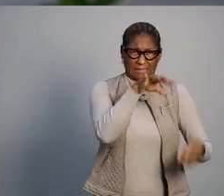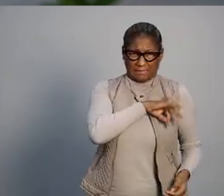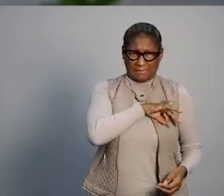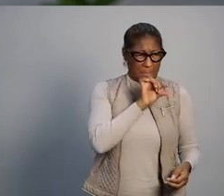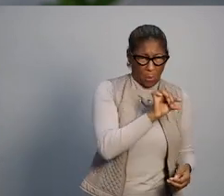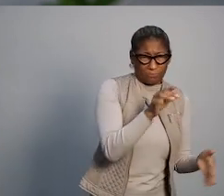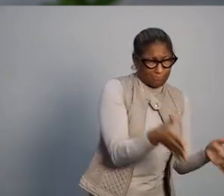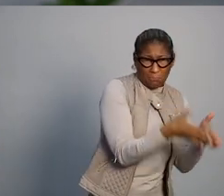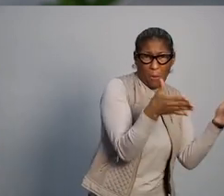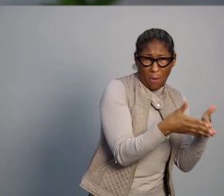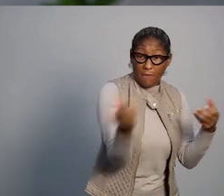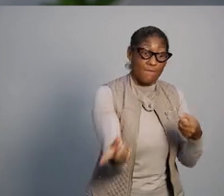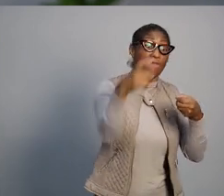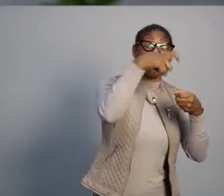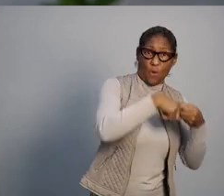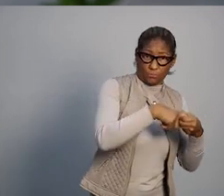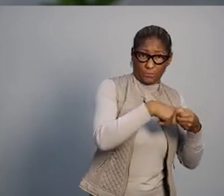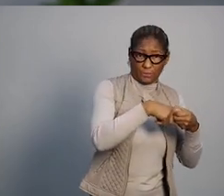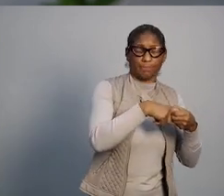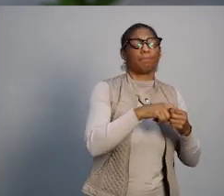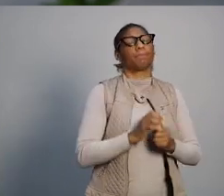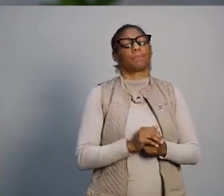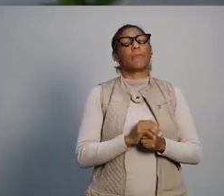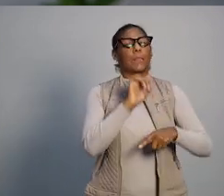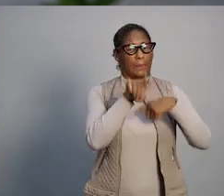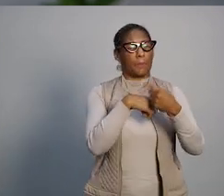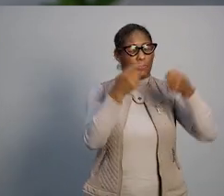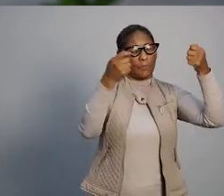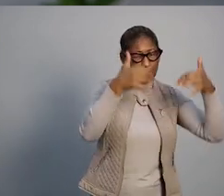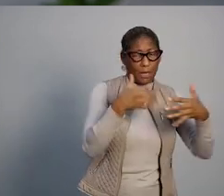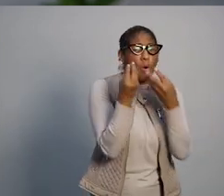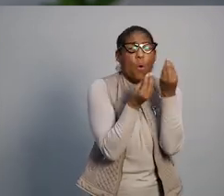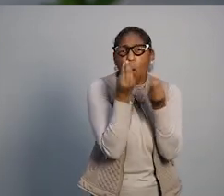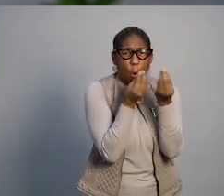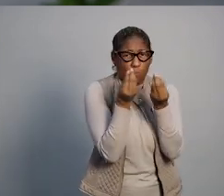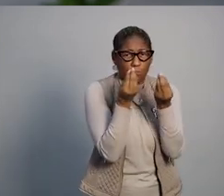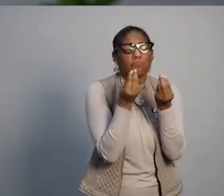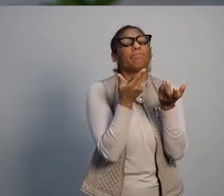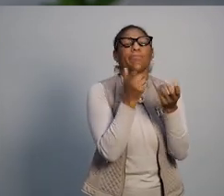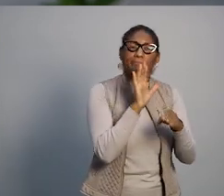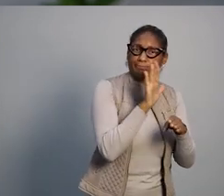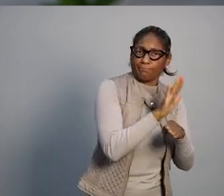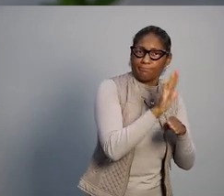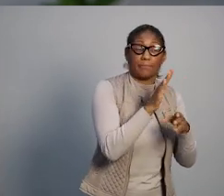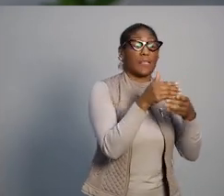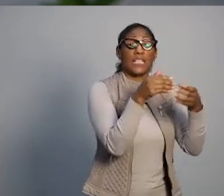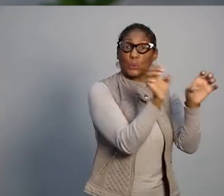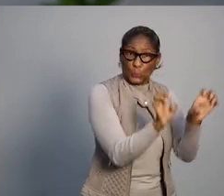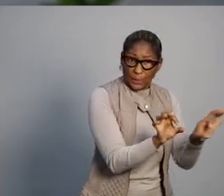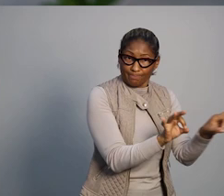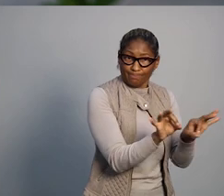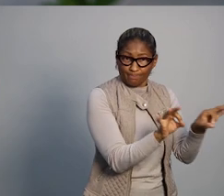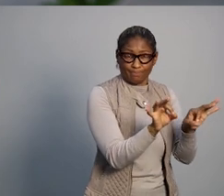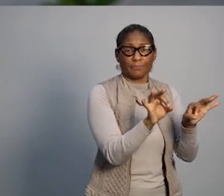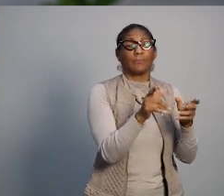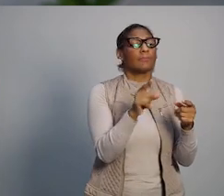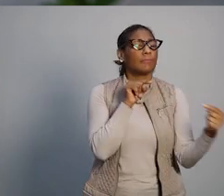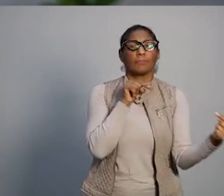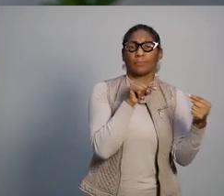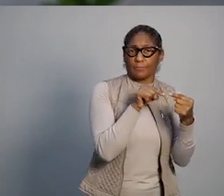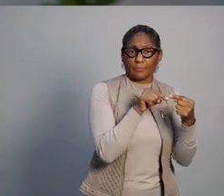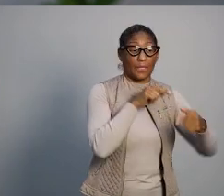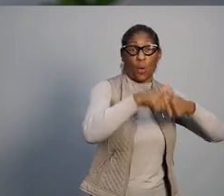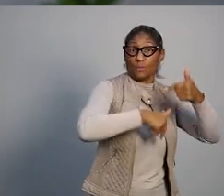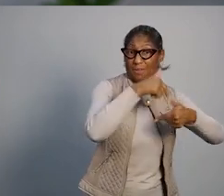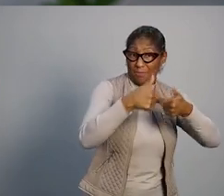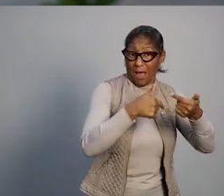famílias de baixa renda, que nós vamos detalhar logo em seguida, esses recursos vão ser destinados a investimentos em infraestrutura